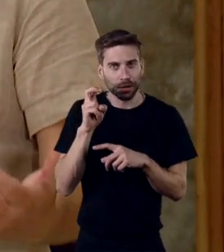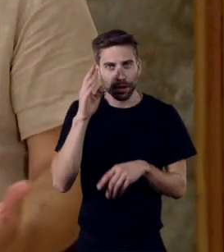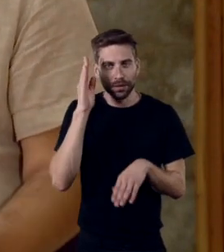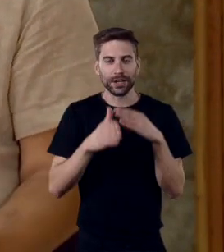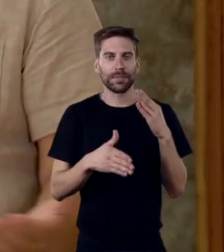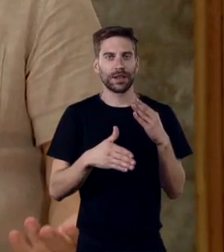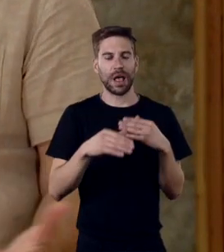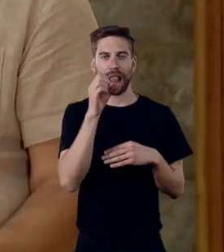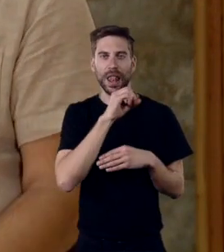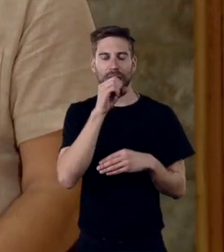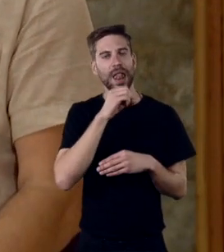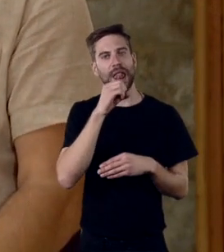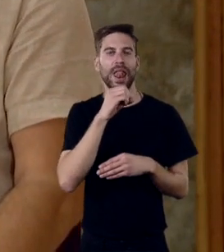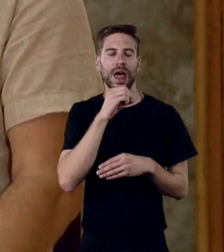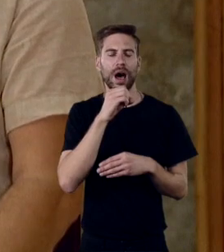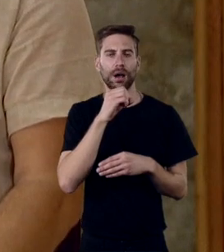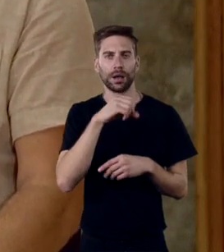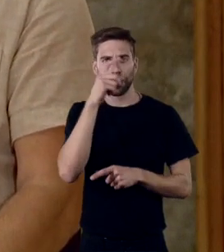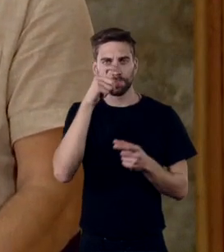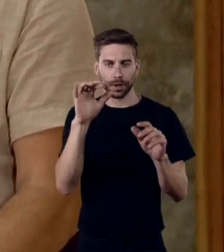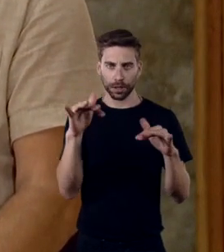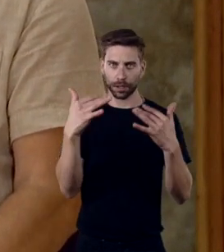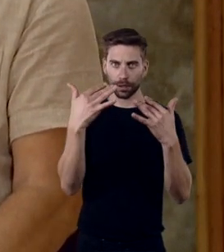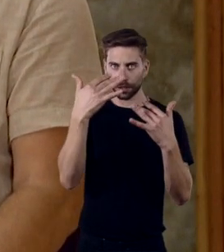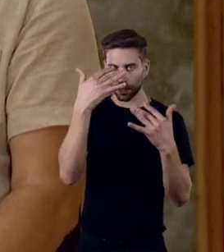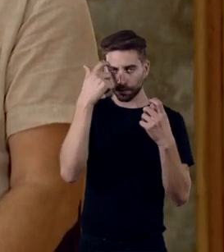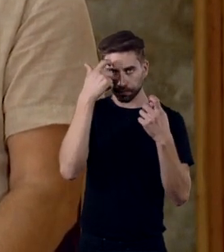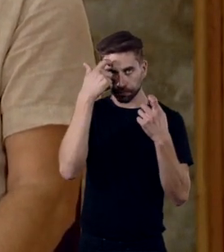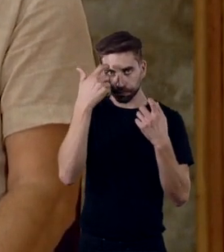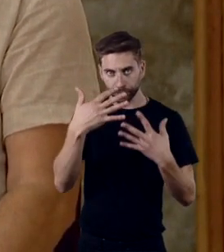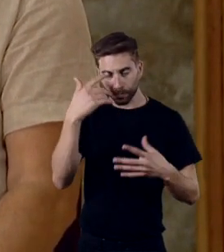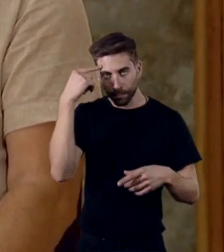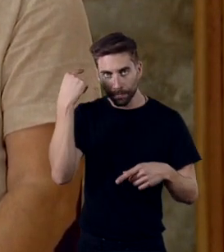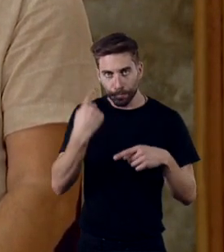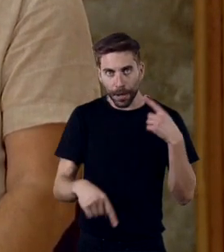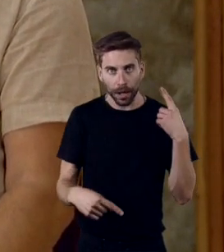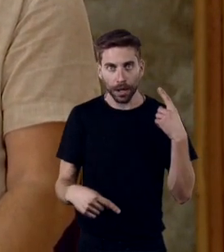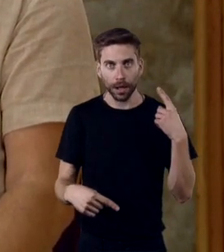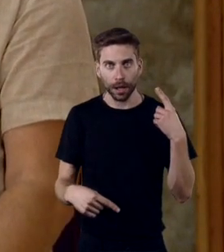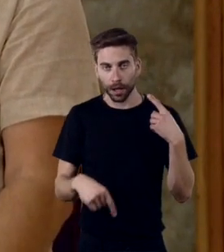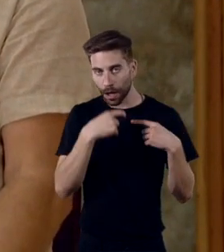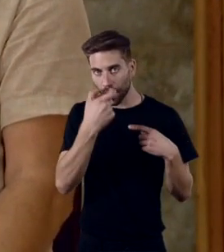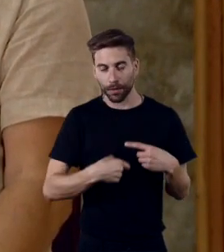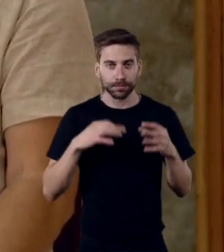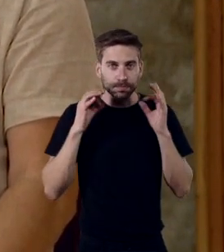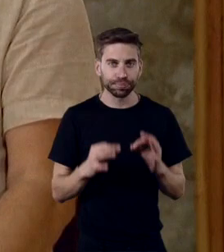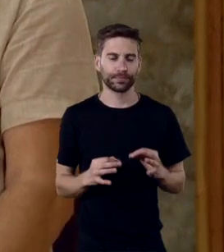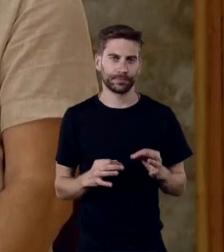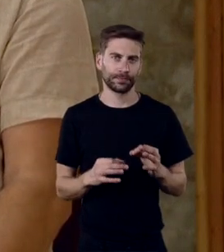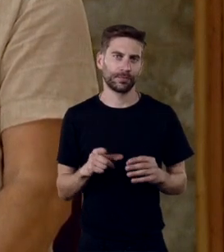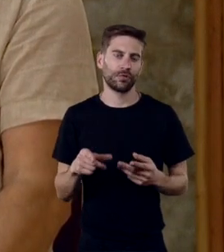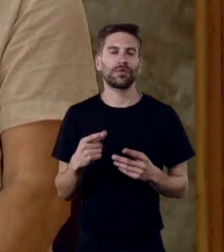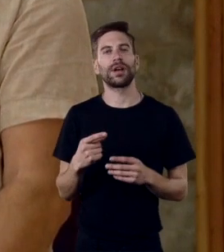foi uma surpresa para toda a gente. Quase ninguém sabia que o cantava. Posso dizer que foi a maior escola que eu tive,